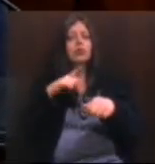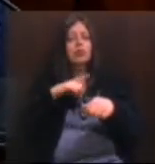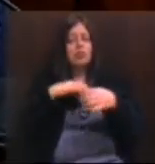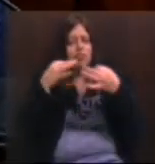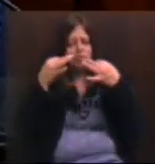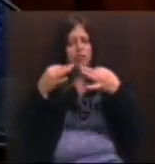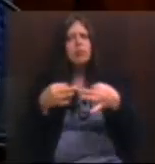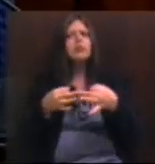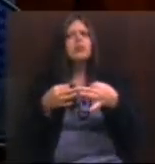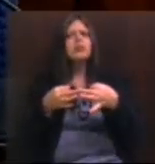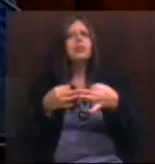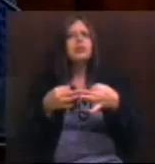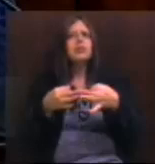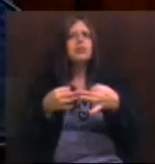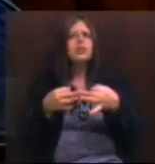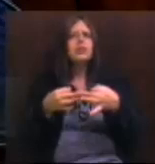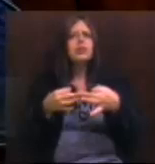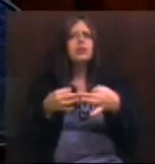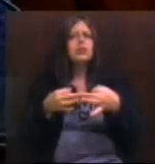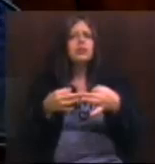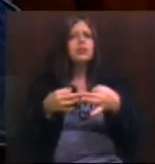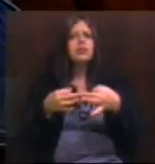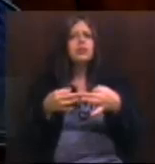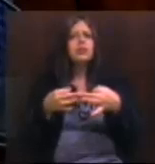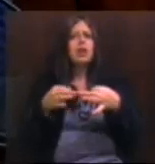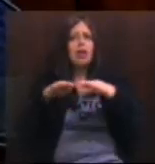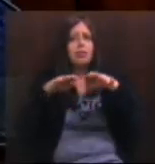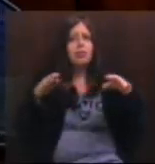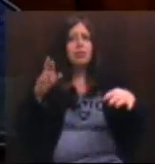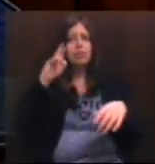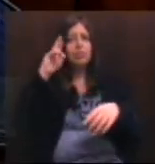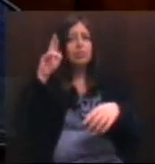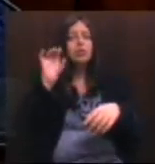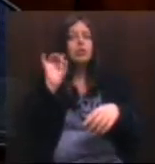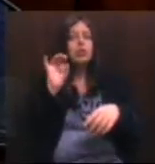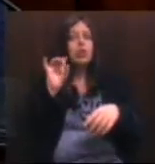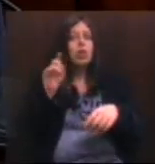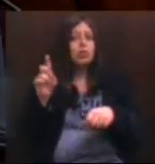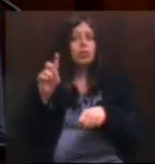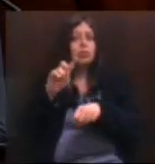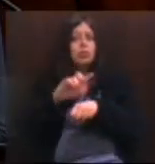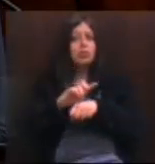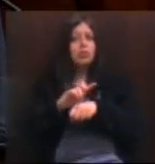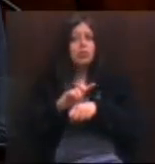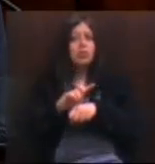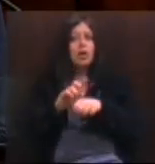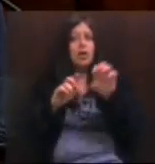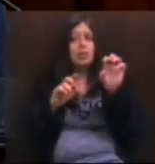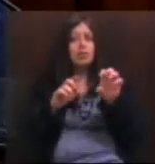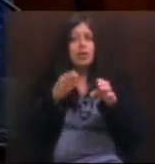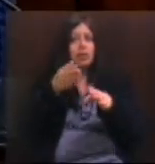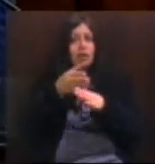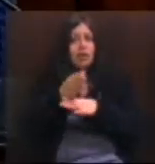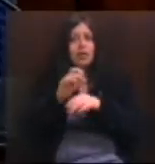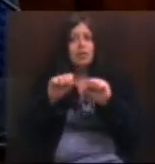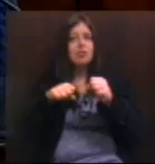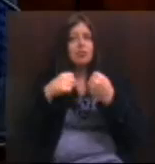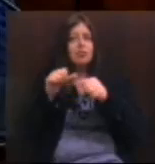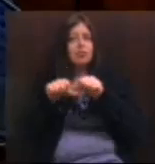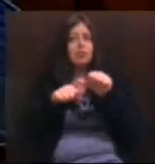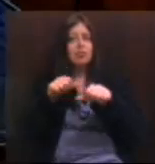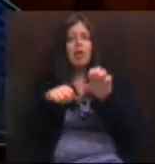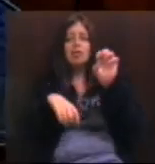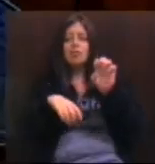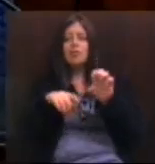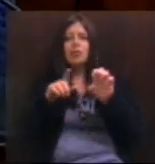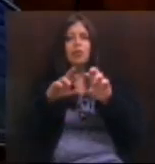cientificamente também o farei com os dados da mesa diretora. Apenas nos dias que a esquerda entra, a segurança muda. A esquerda